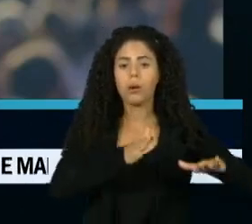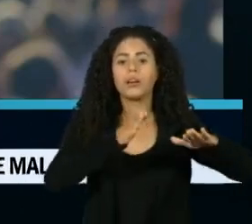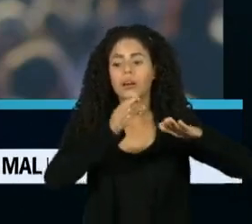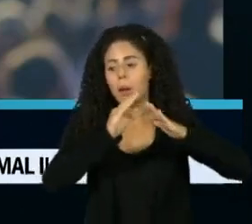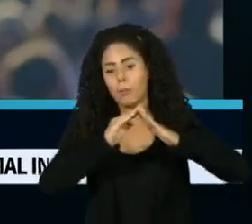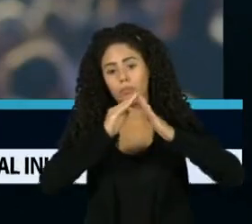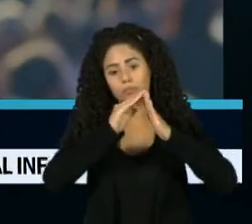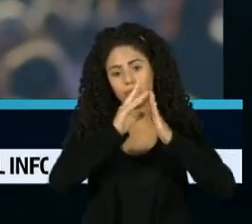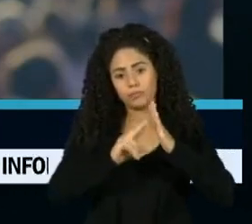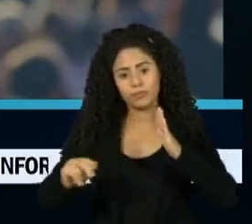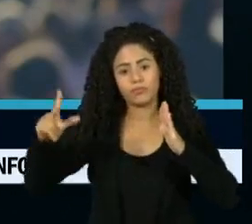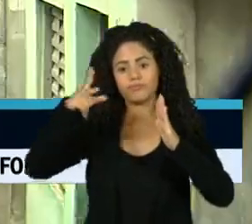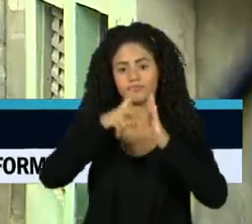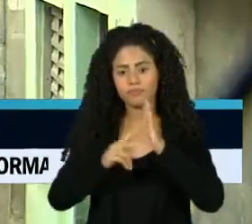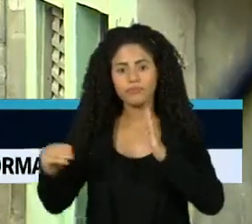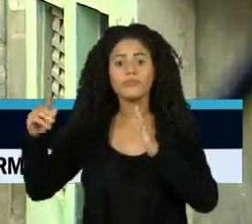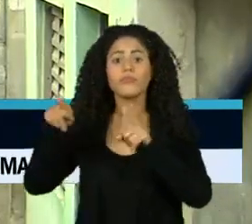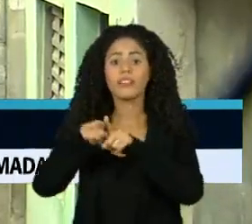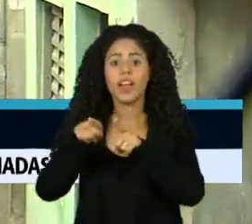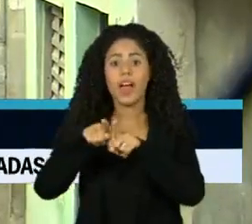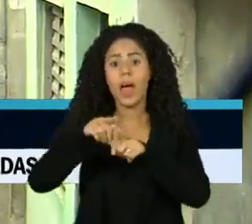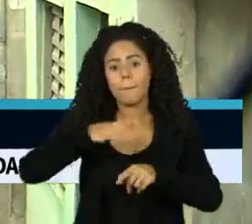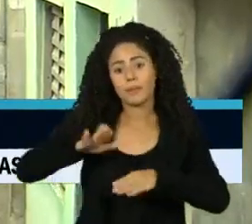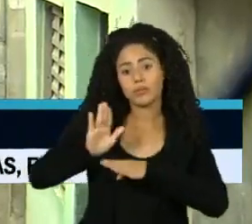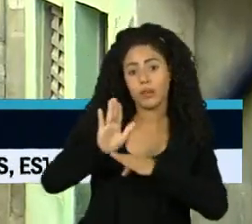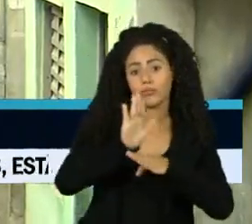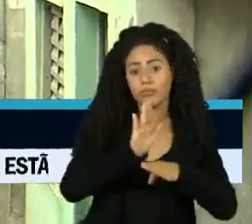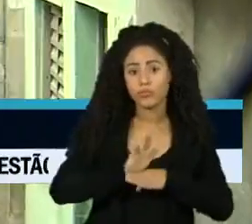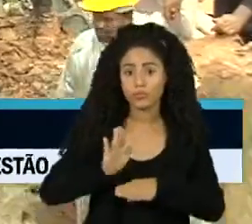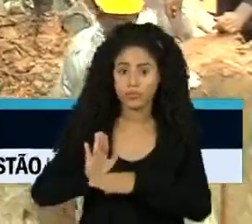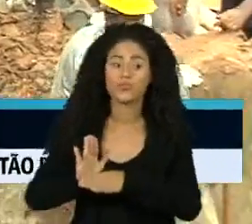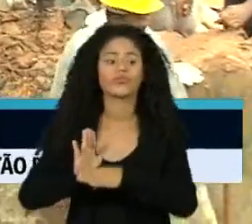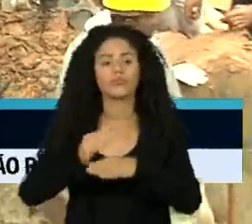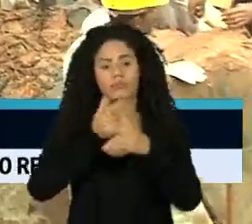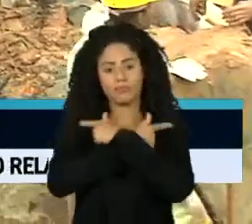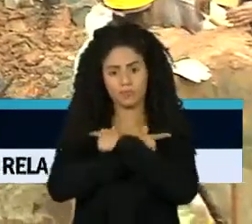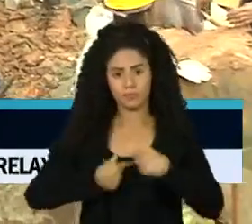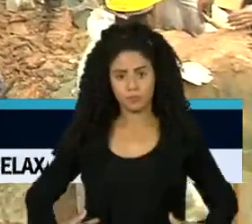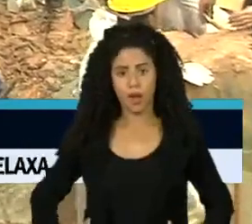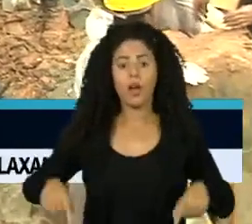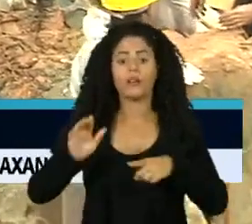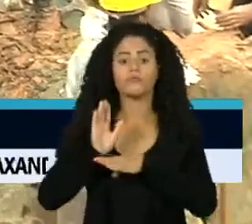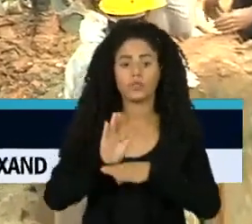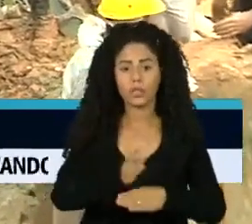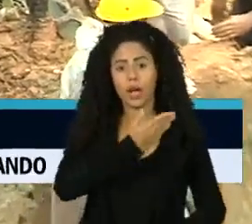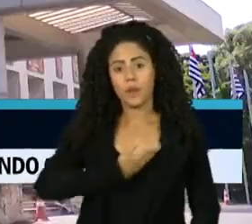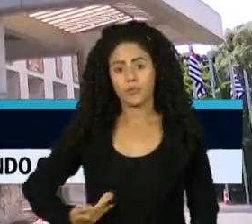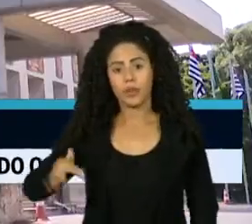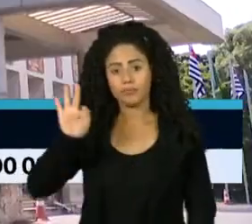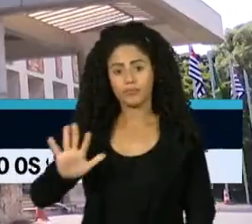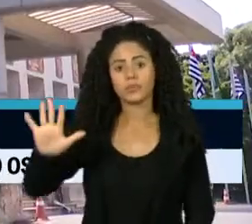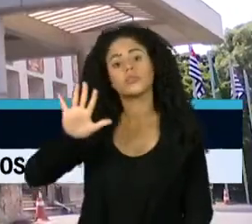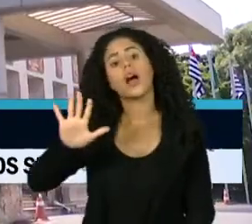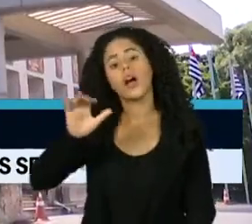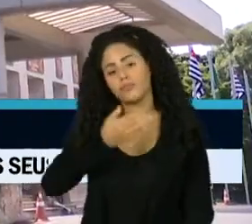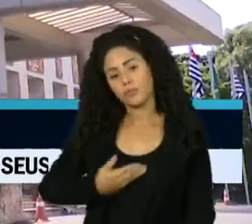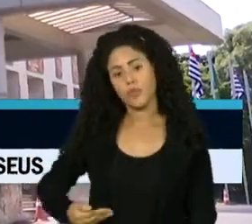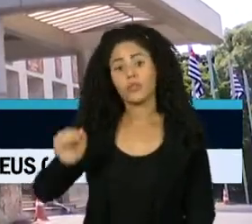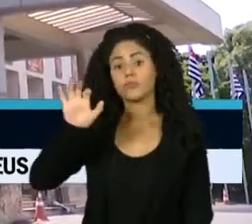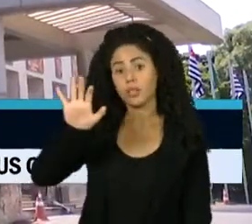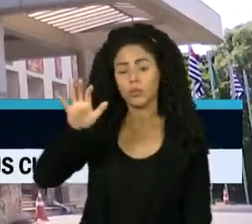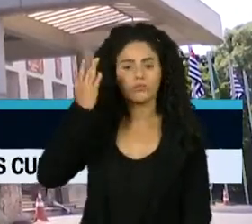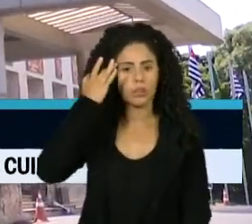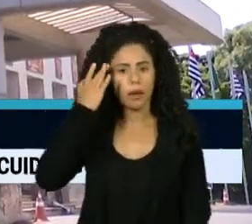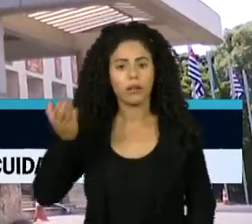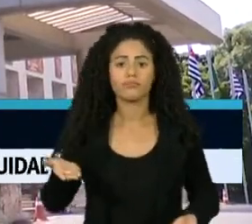desalojadas ou desabrigadas e contam com a ajuda da Defesa Civil e dos governos estadual e federal. O Palácio dos Bandeirantes